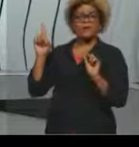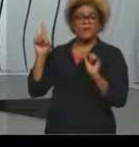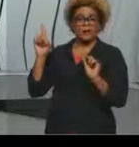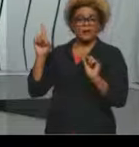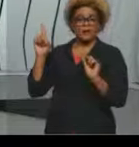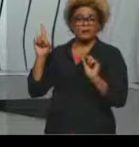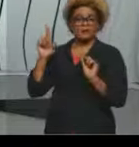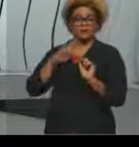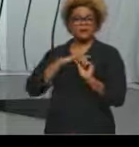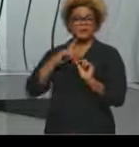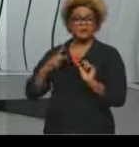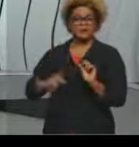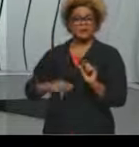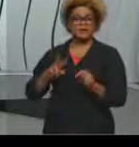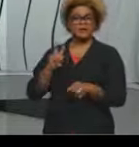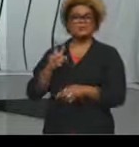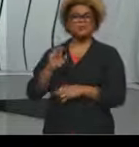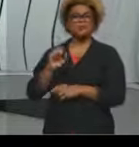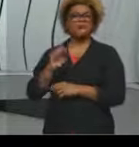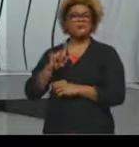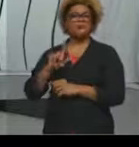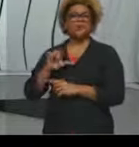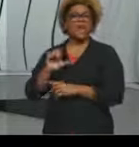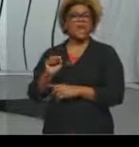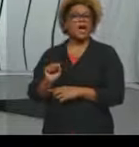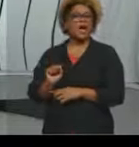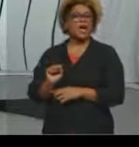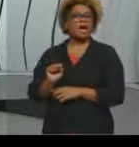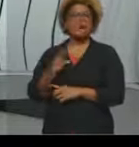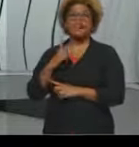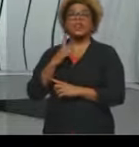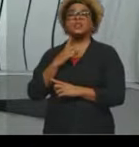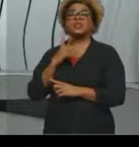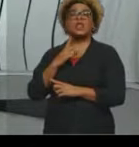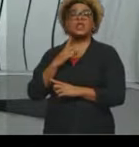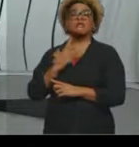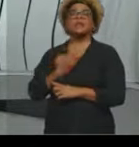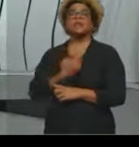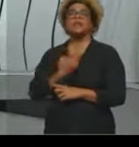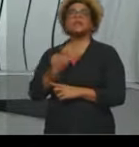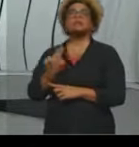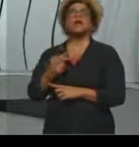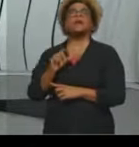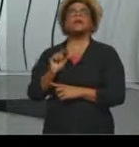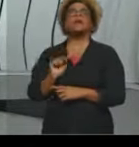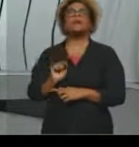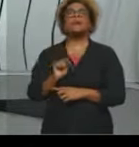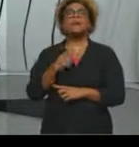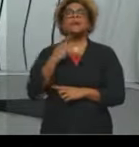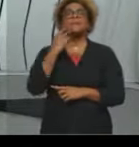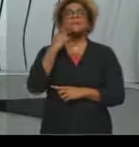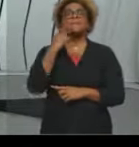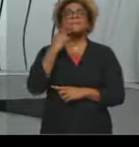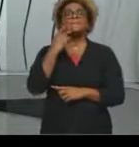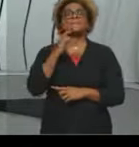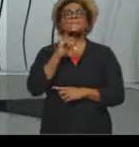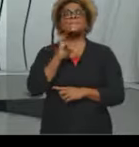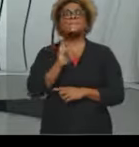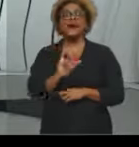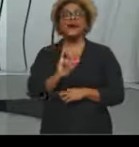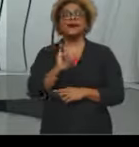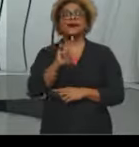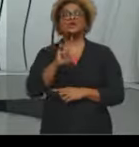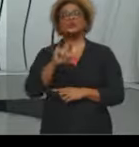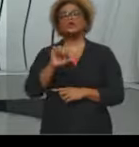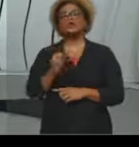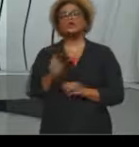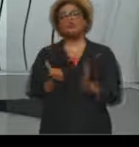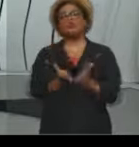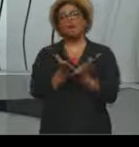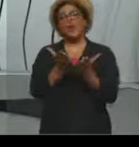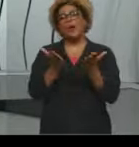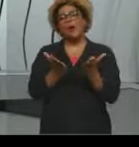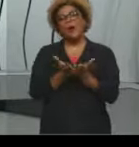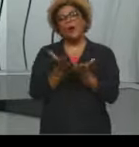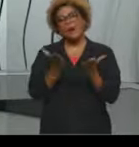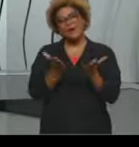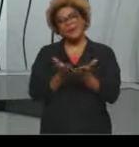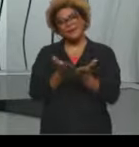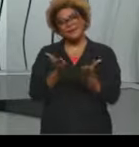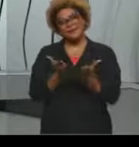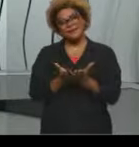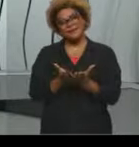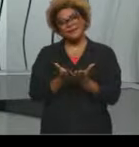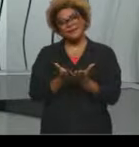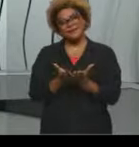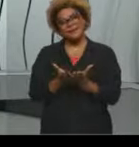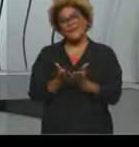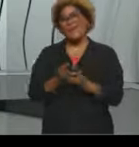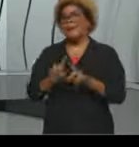passou a história com o título, né, de pai dos pobres. Mas, ao mesmo tempo que ele foi chamado de pai dos pobres, ele ficou conhecido como a